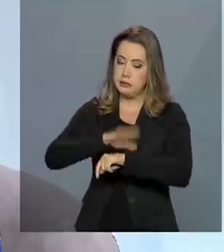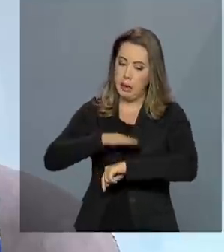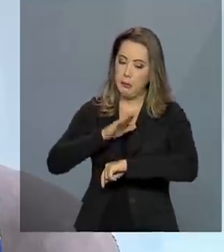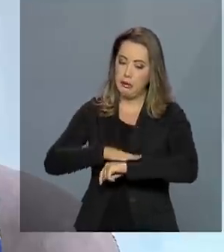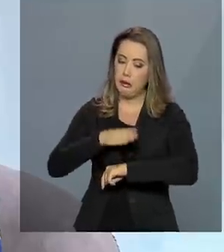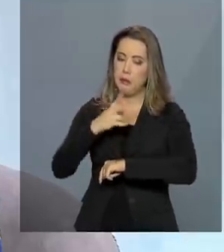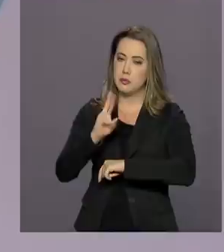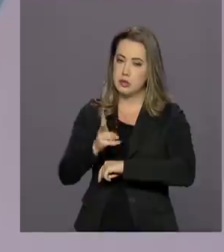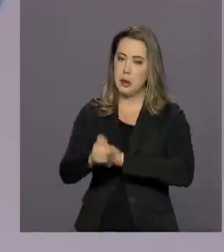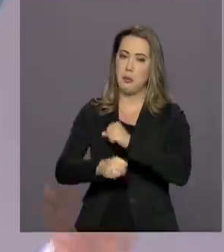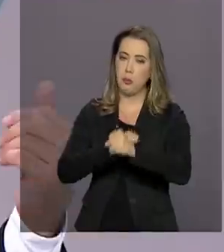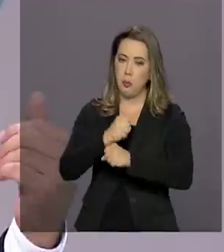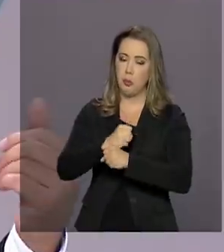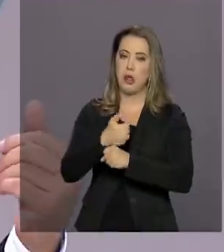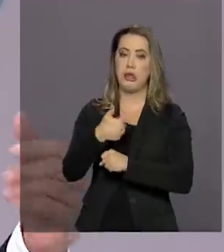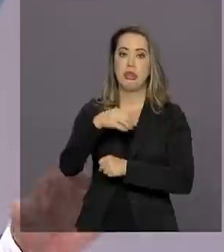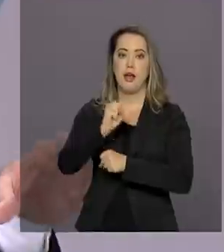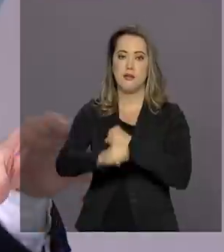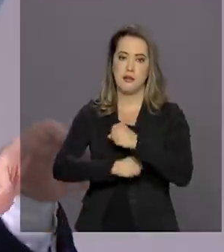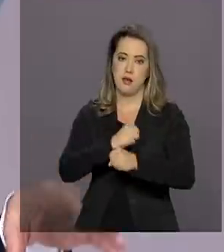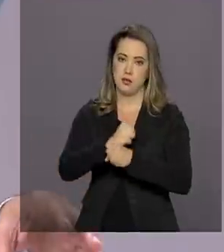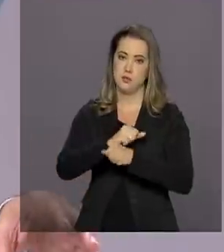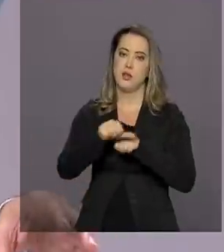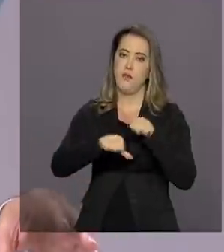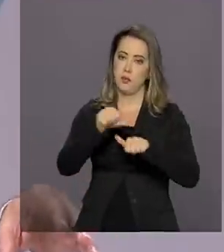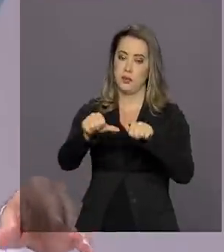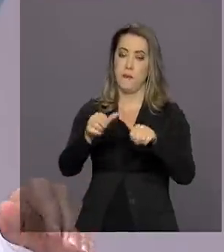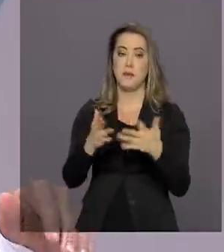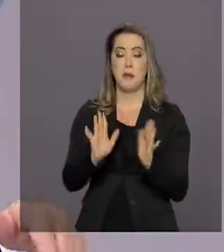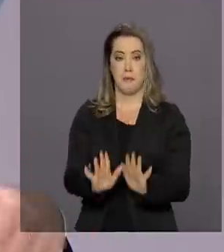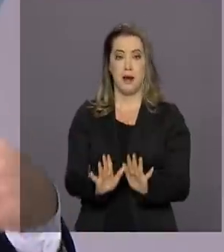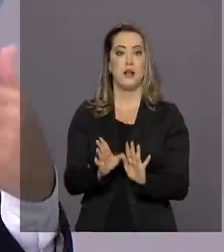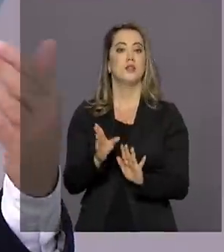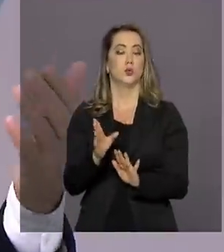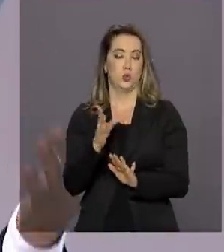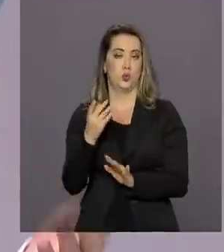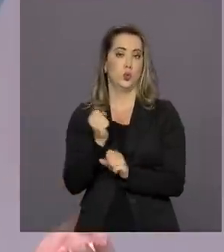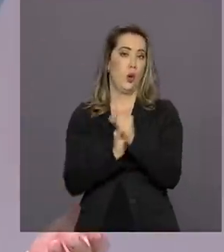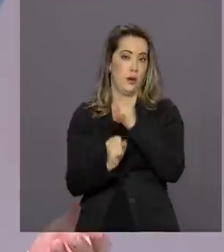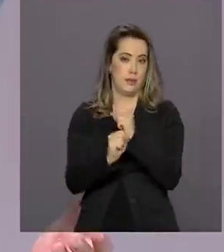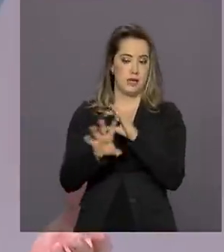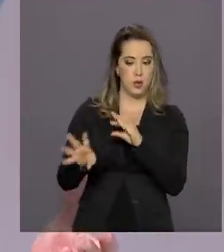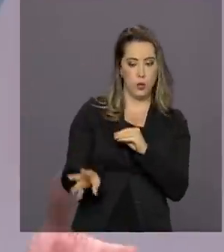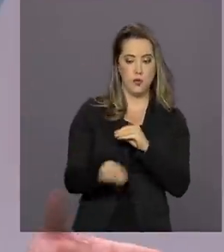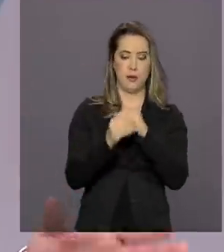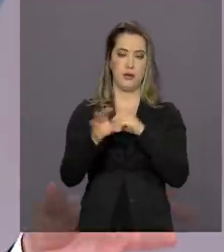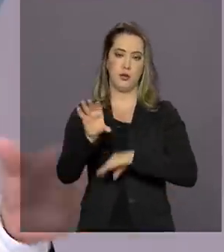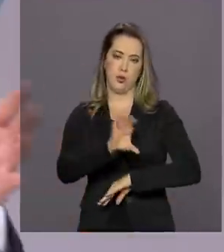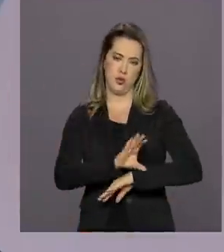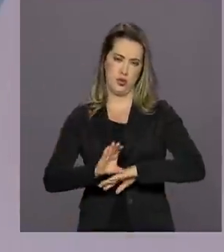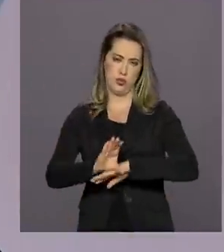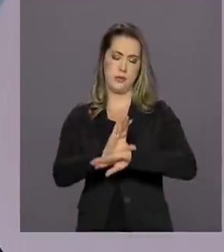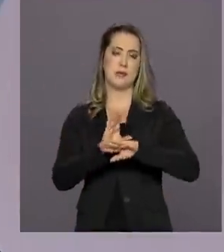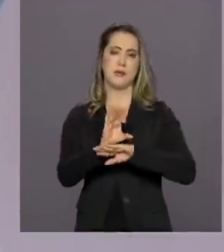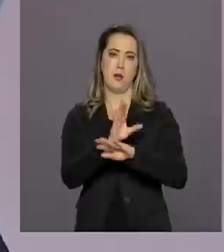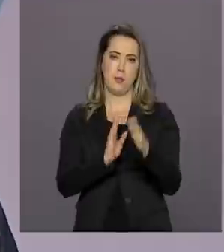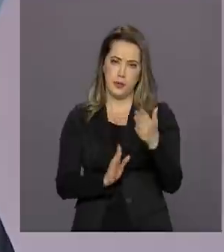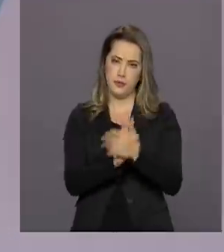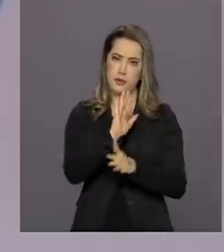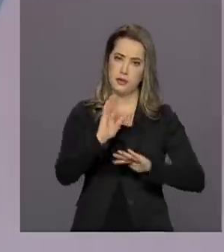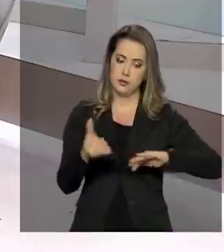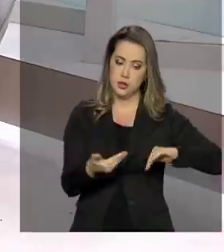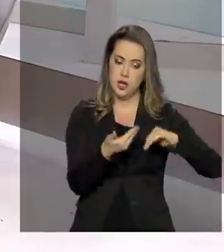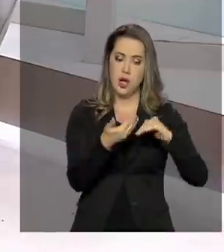renovado a cada 10 anos. No ano passado, uma emenda constitucional foi promulgada pelo Congresso Nacional e tornou o